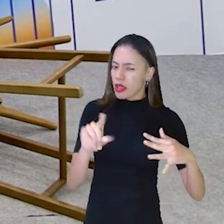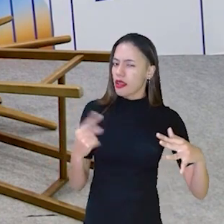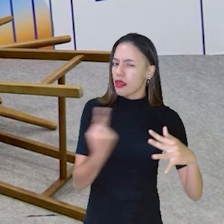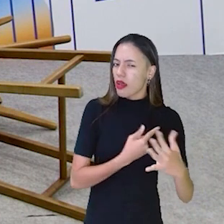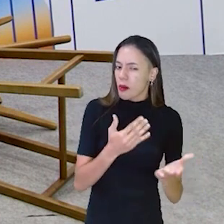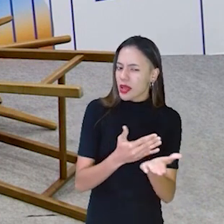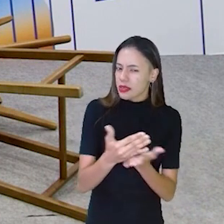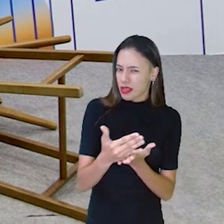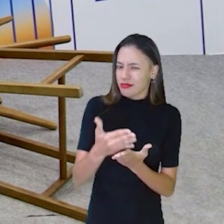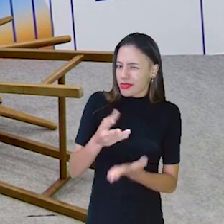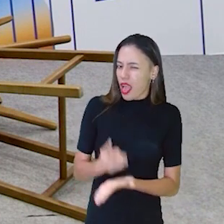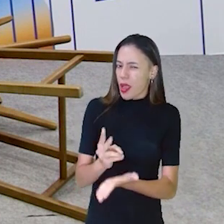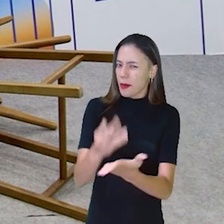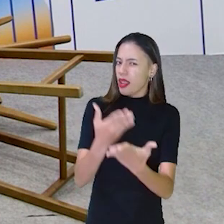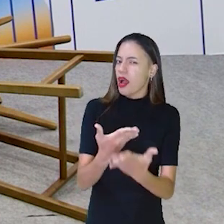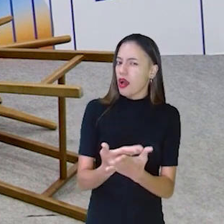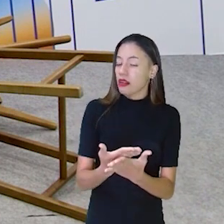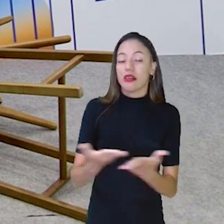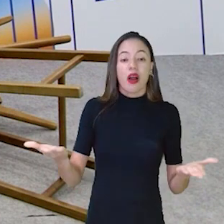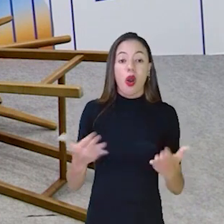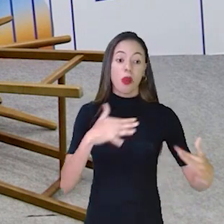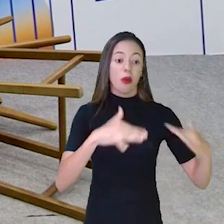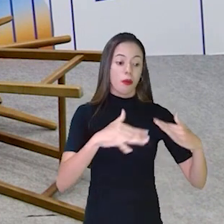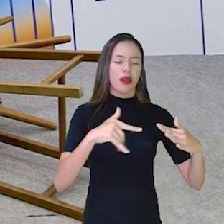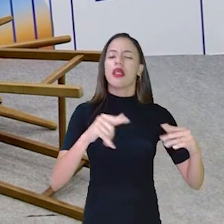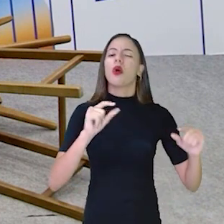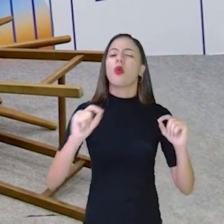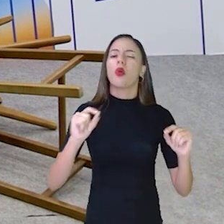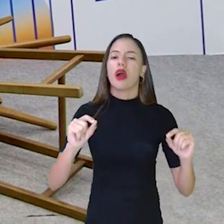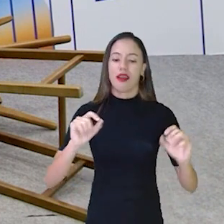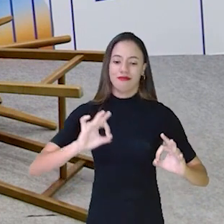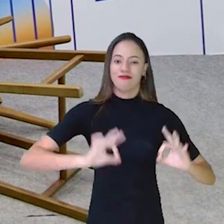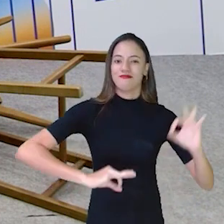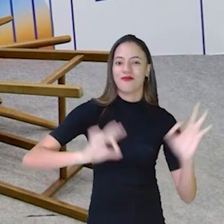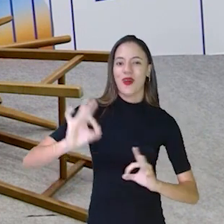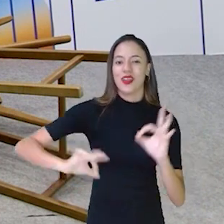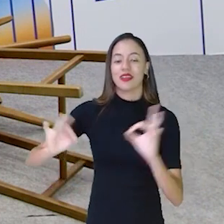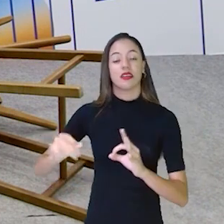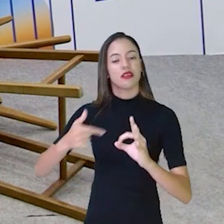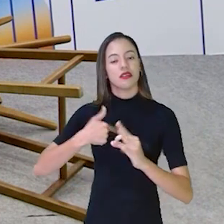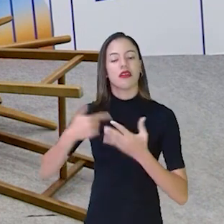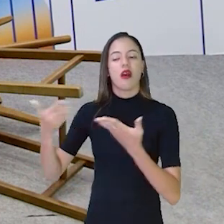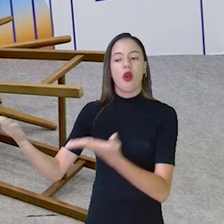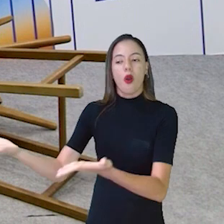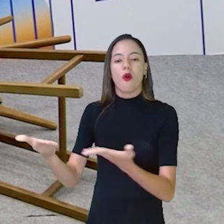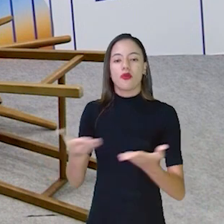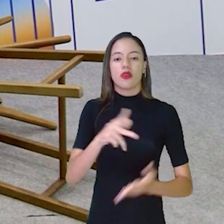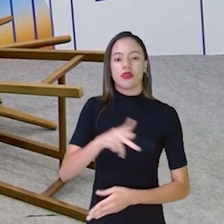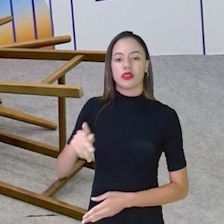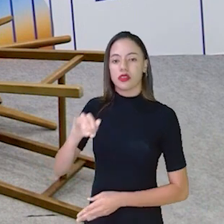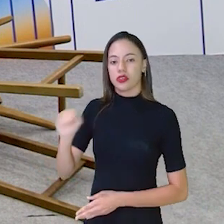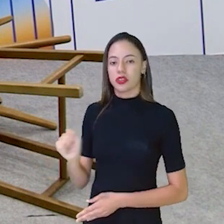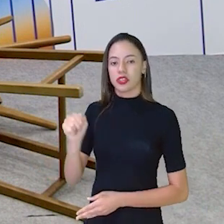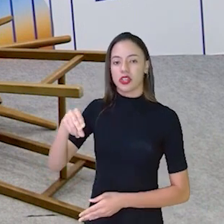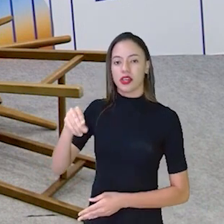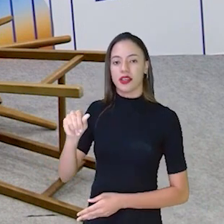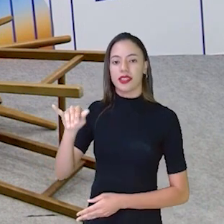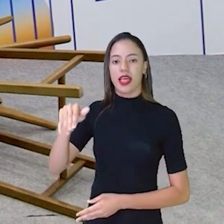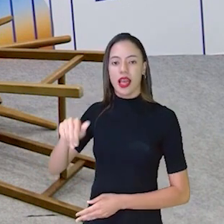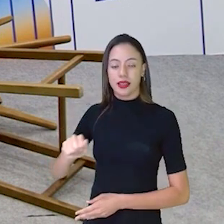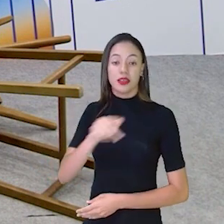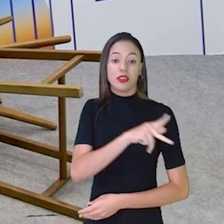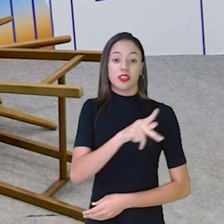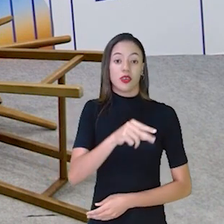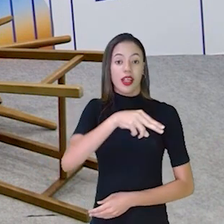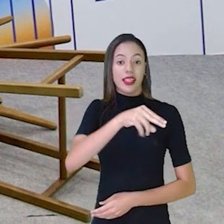nossas aulas? O movimento de hoje é uma arrumação. E eu vou convidar as professoras Janaína, a professora Nívia,